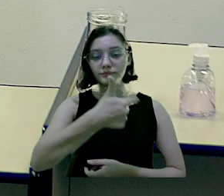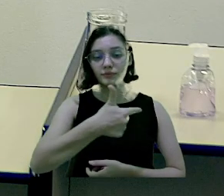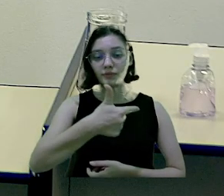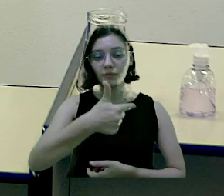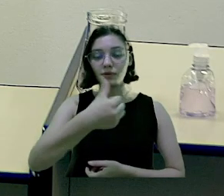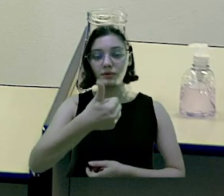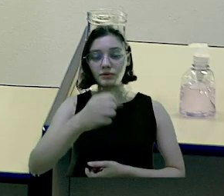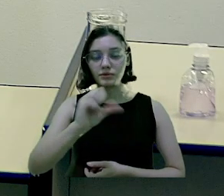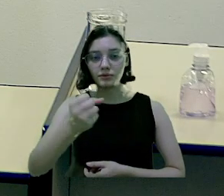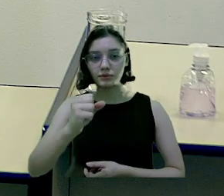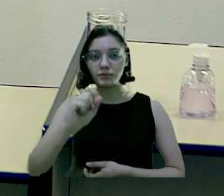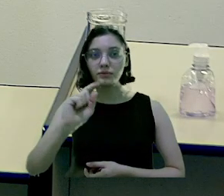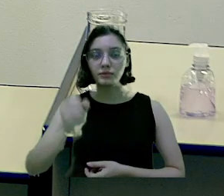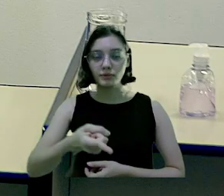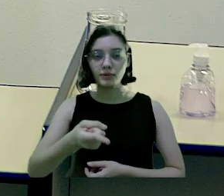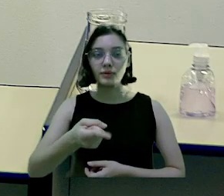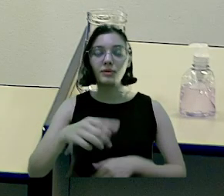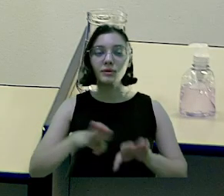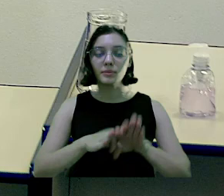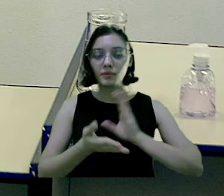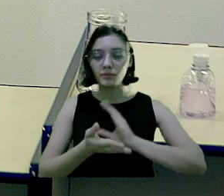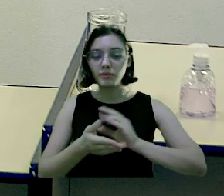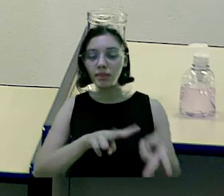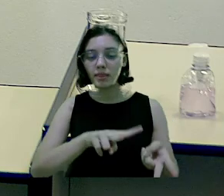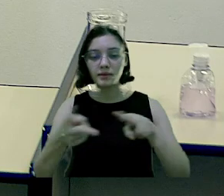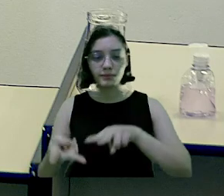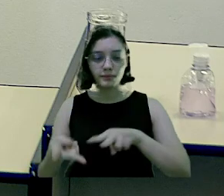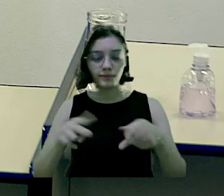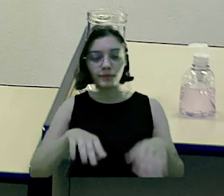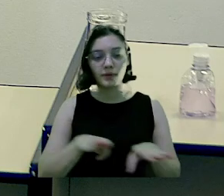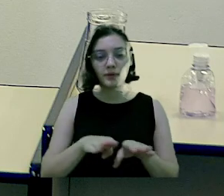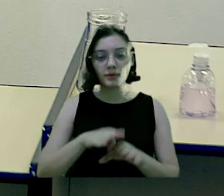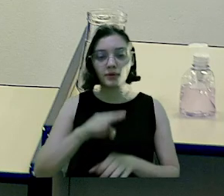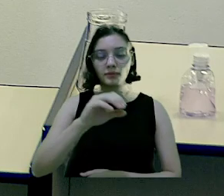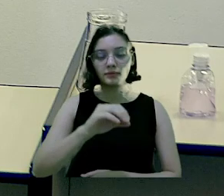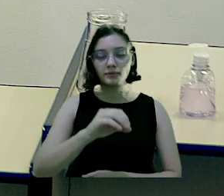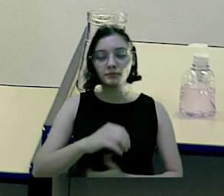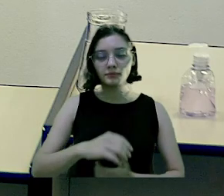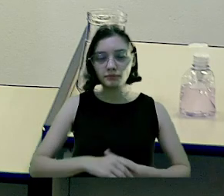R 218.000,00, transferências correntes, R 74